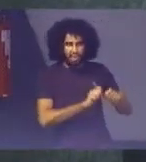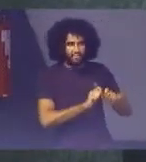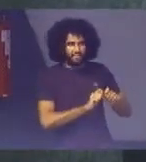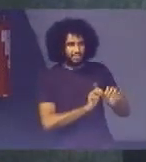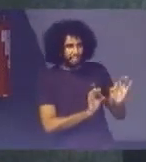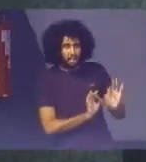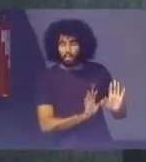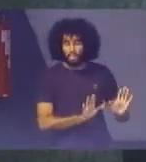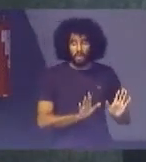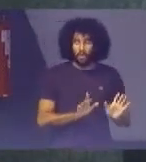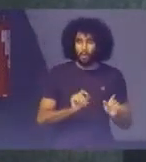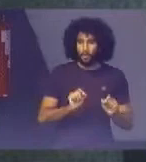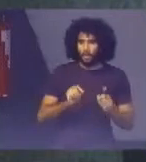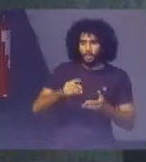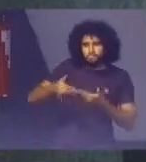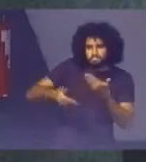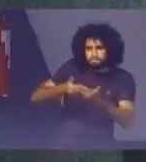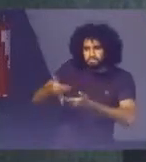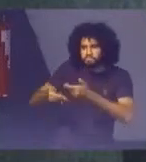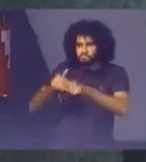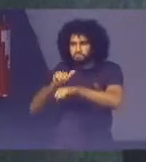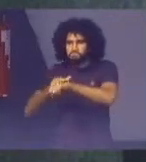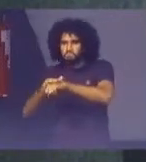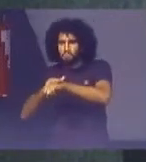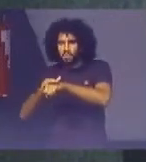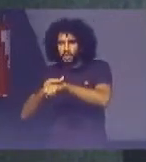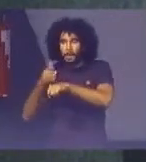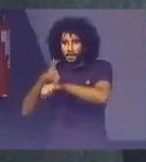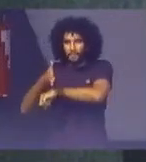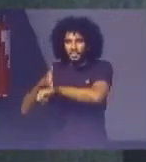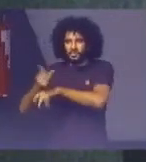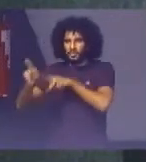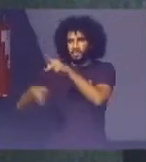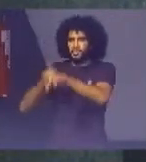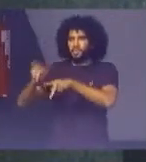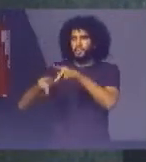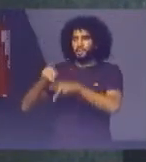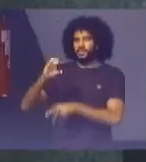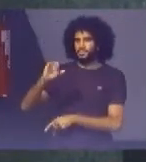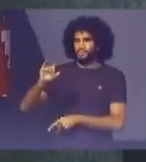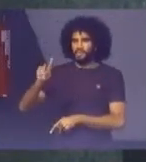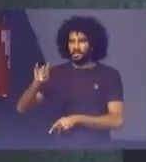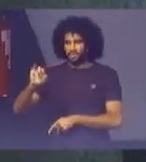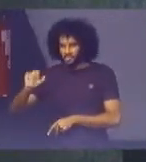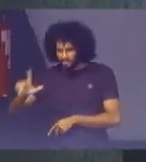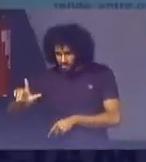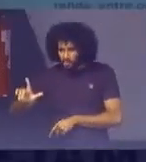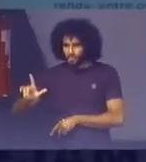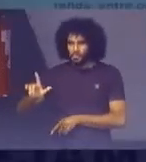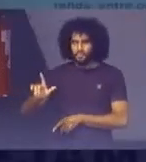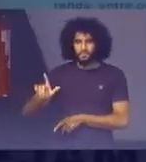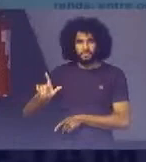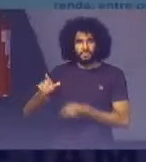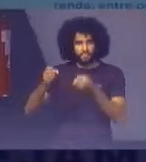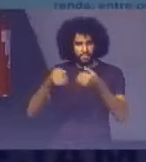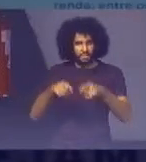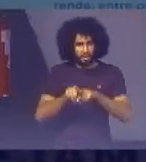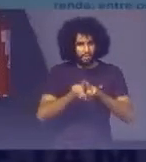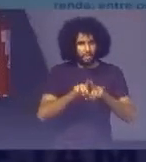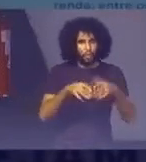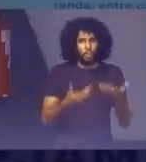Com diálogo E participação Da sociedade civil Então nós definimos Como eu falei Os princípios